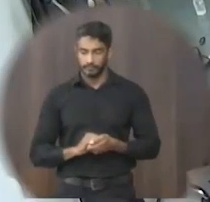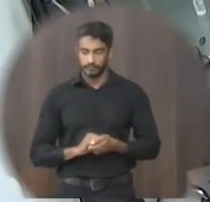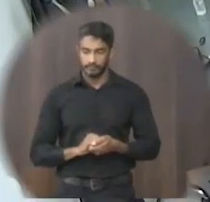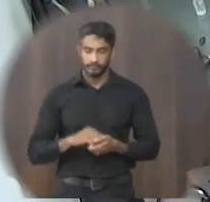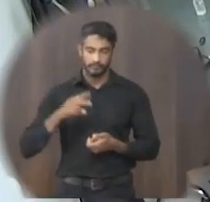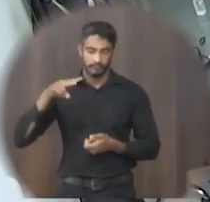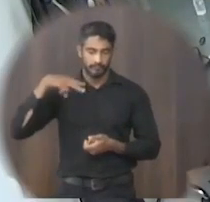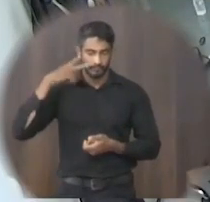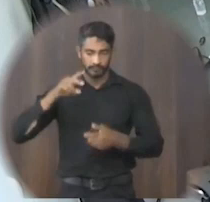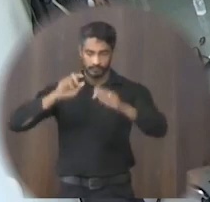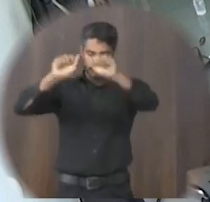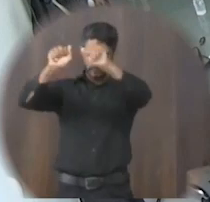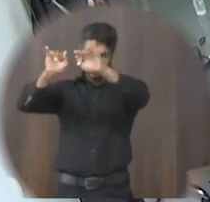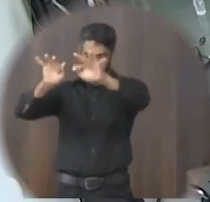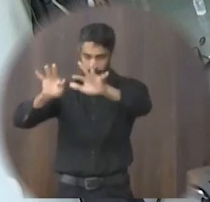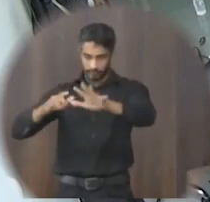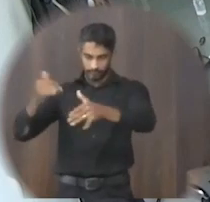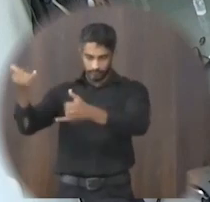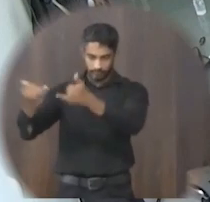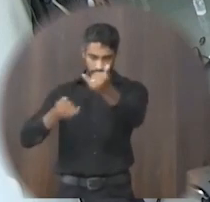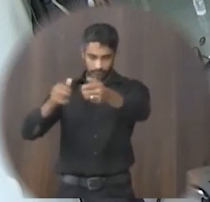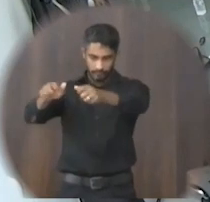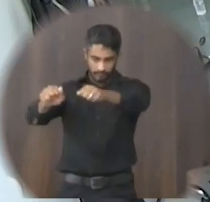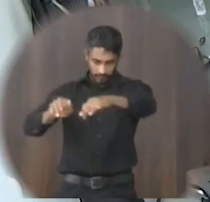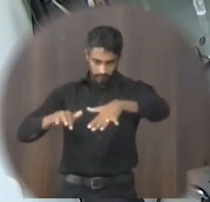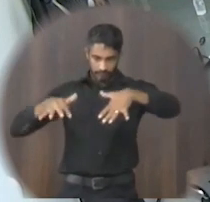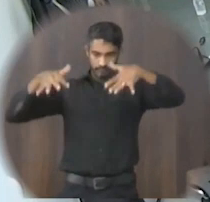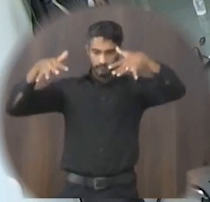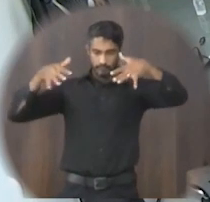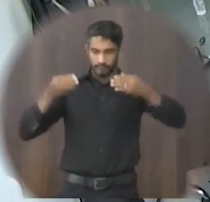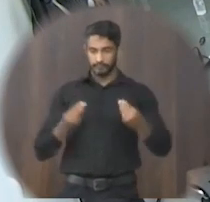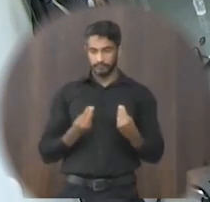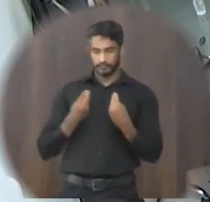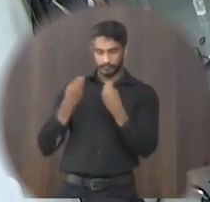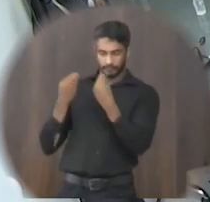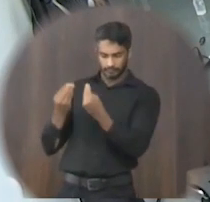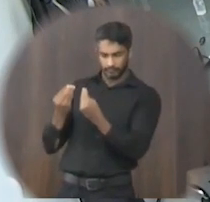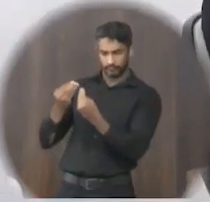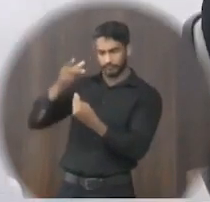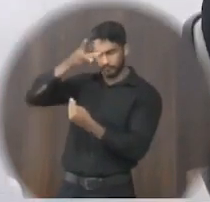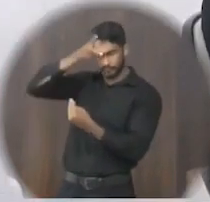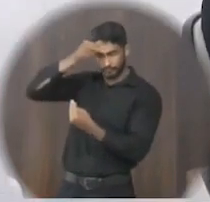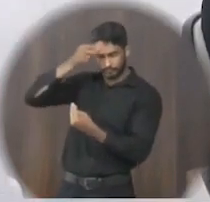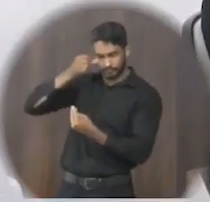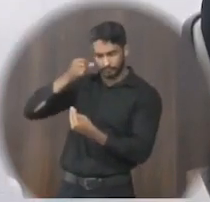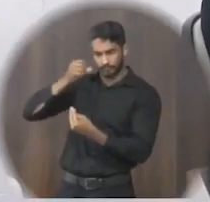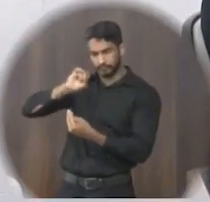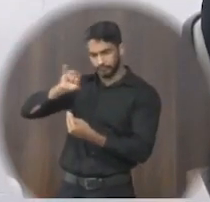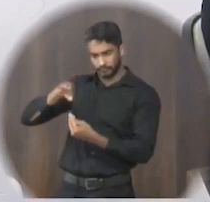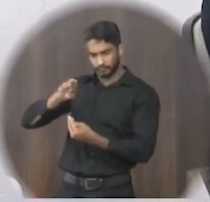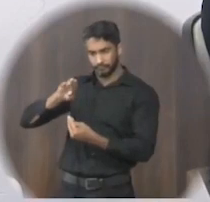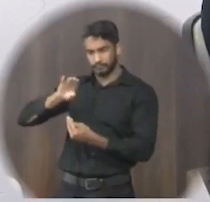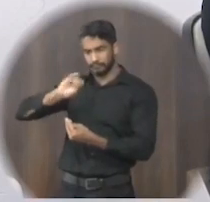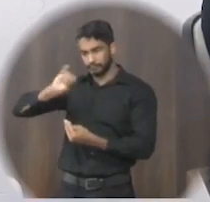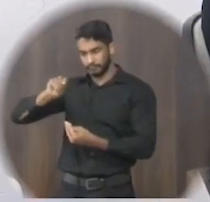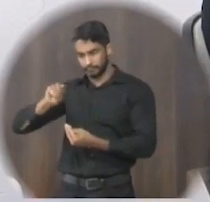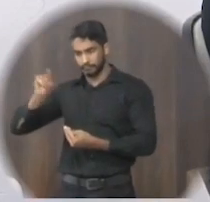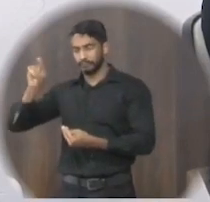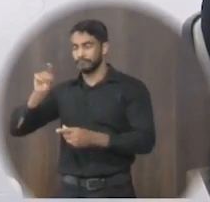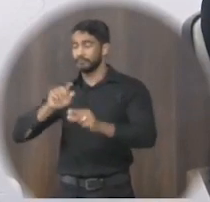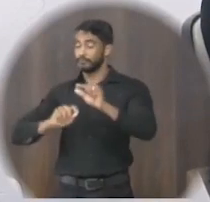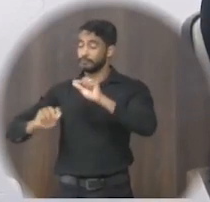o vereador que subscreve vem depois de ouvir do plenário na forma regimental indicar o senhor prefeito de Janaúba senhor José Aparecido Mendes Santos